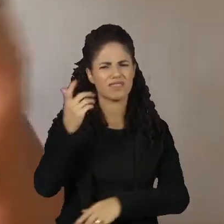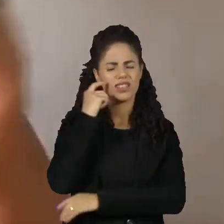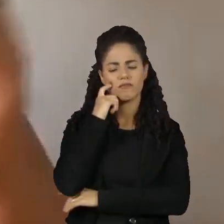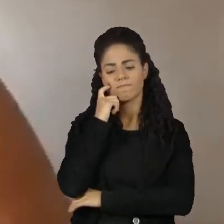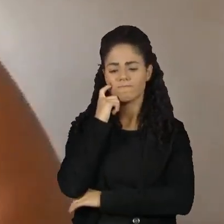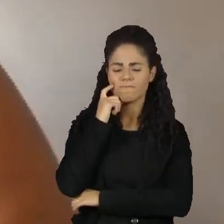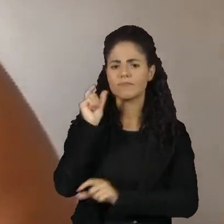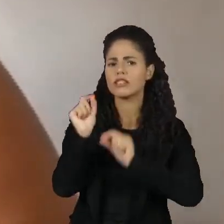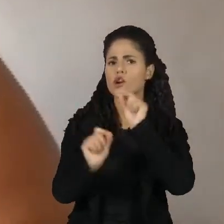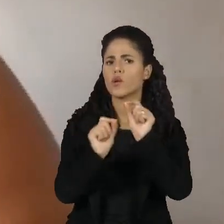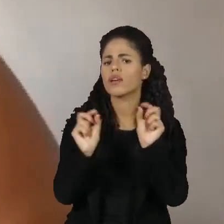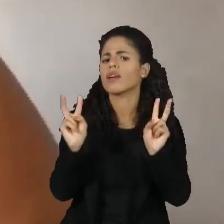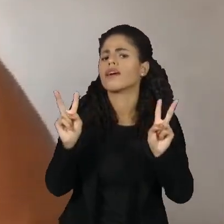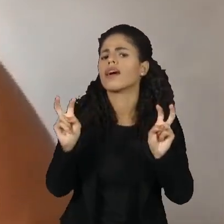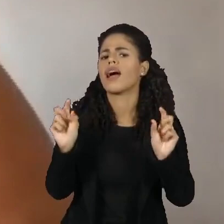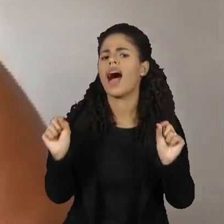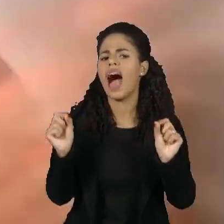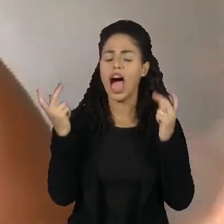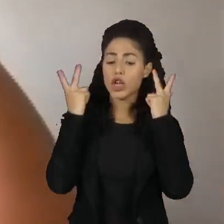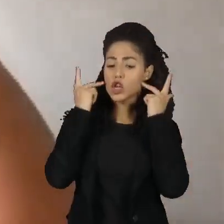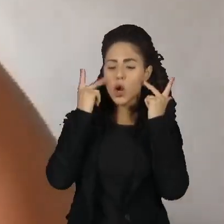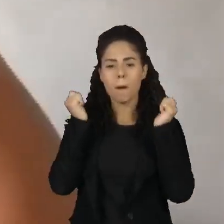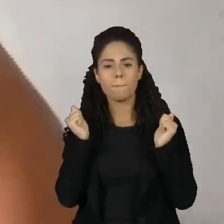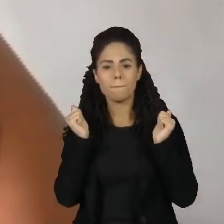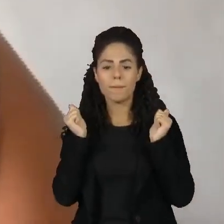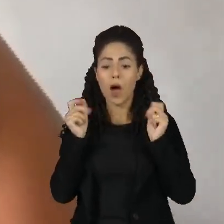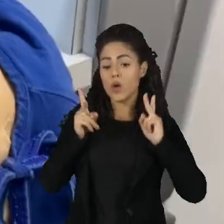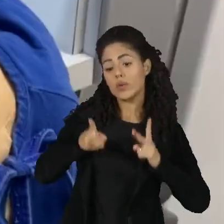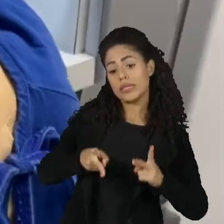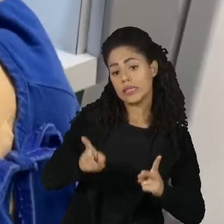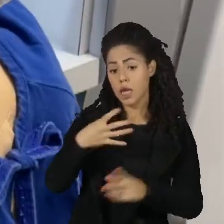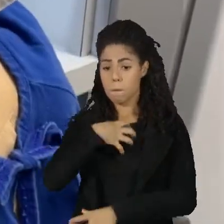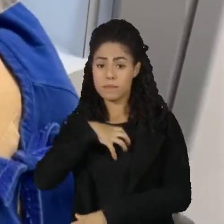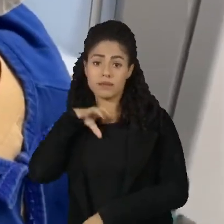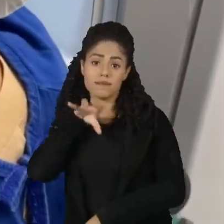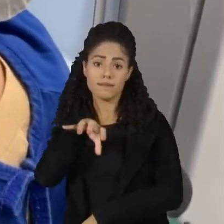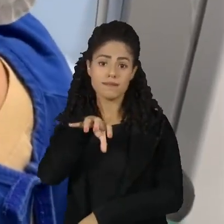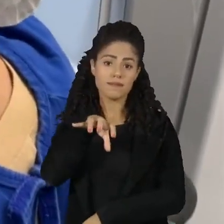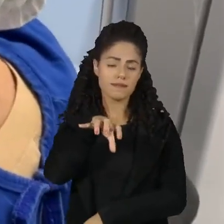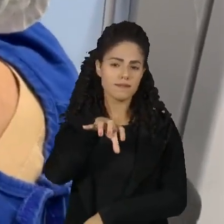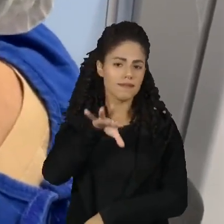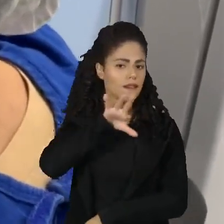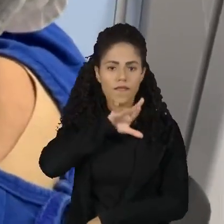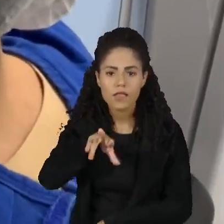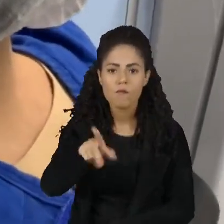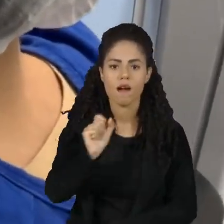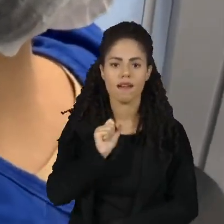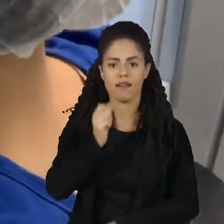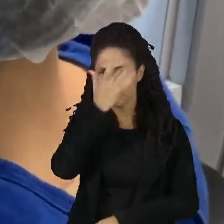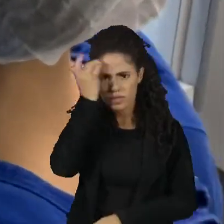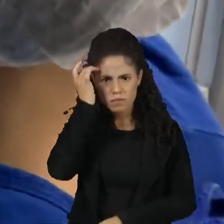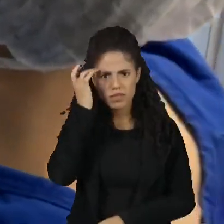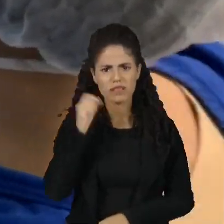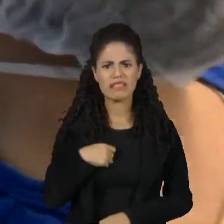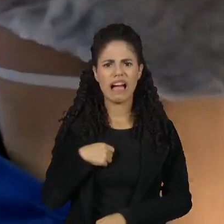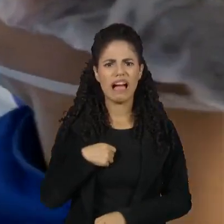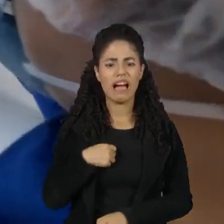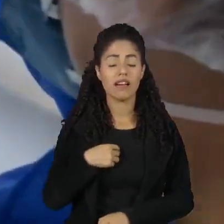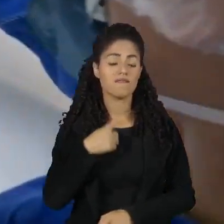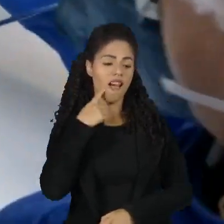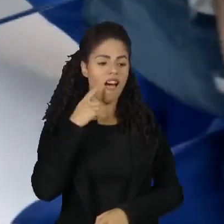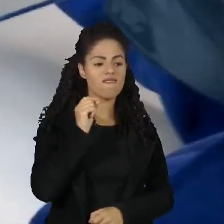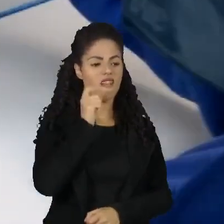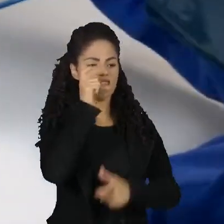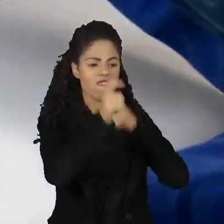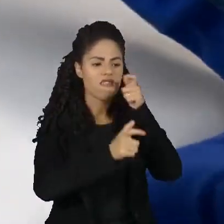é, entre aspas, que isso é natural, que sempre foi assim e que quem não aguenta, que não fique. Só